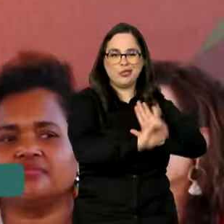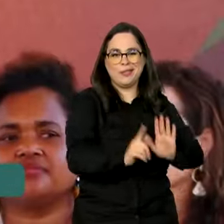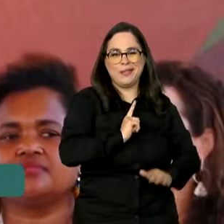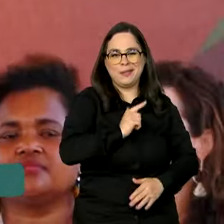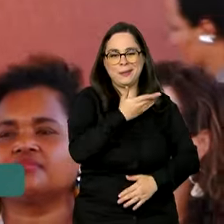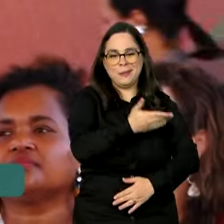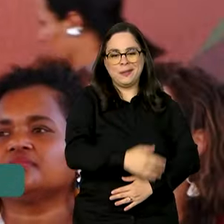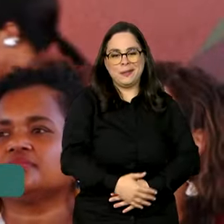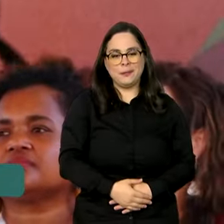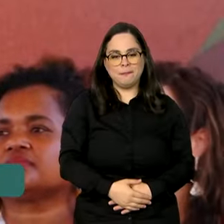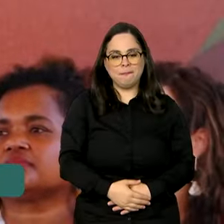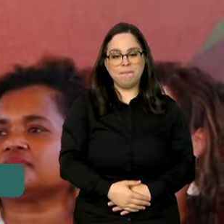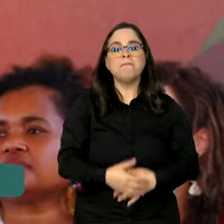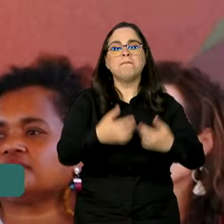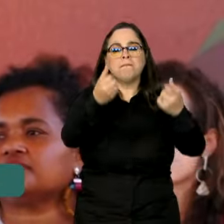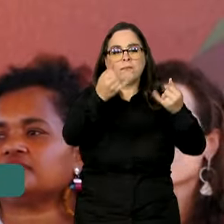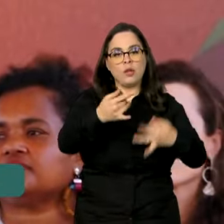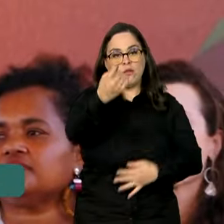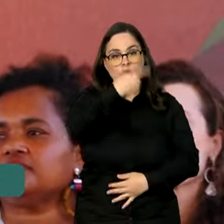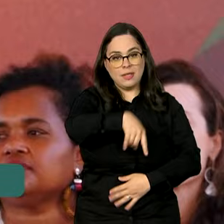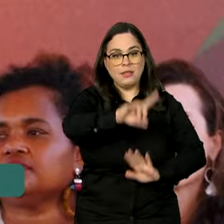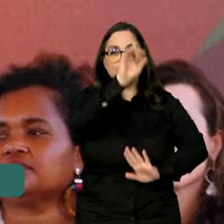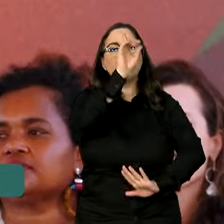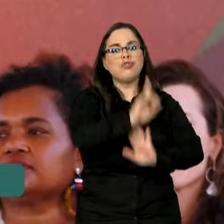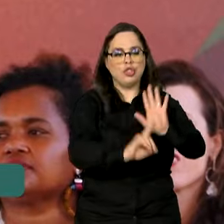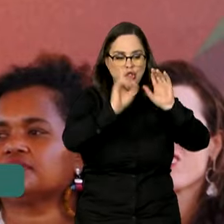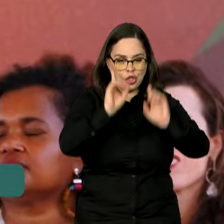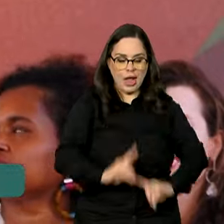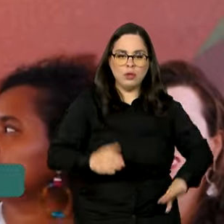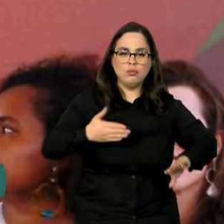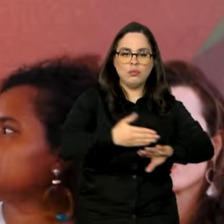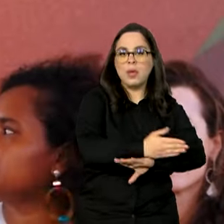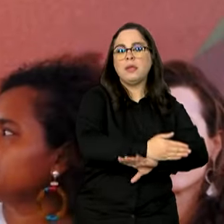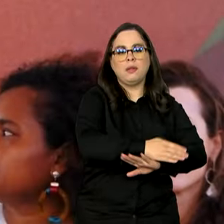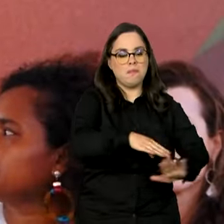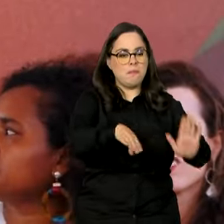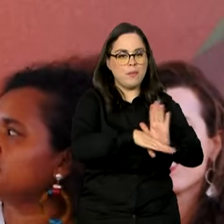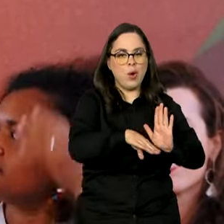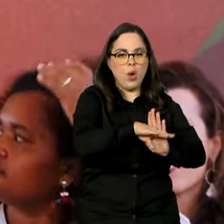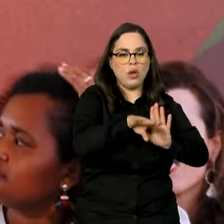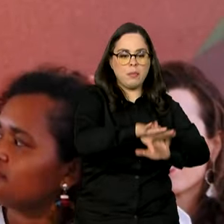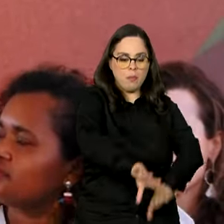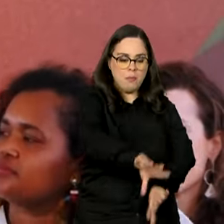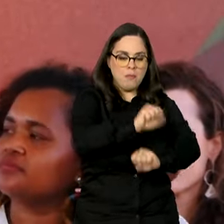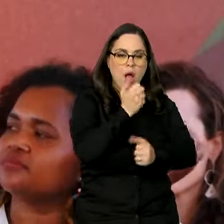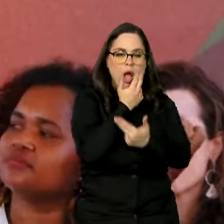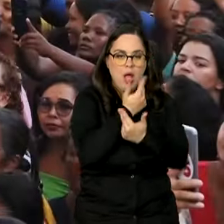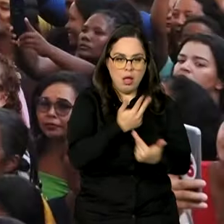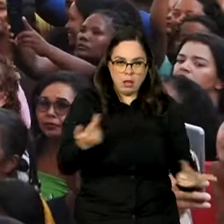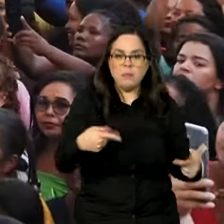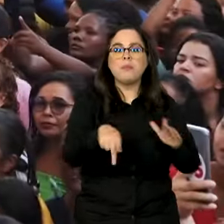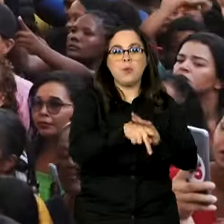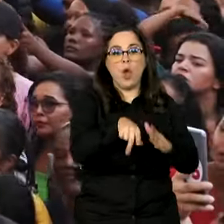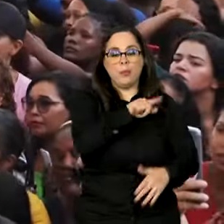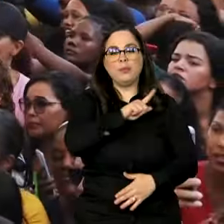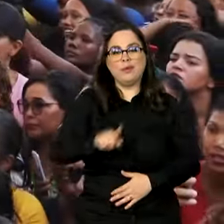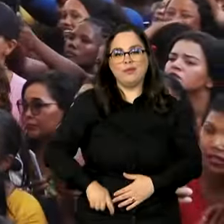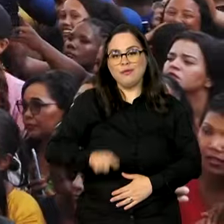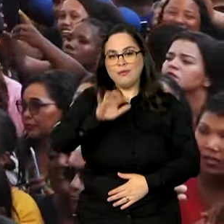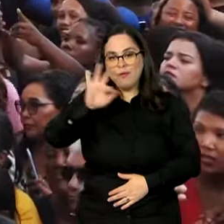Vocês têm direito a entrar no programa de aquisição de alimentos do governo federal.